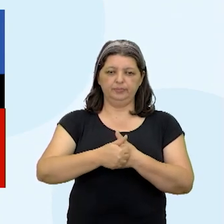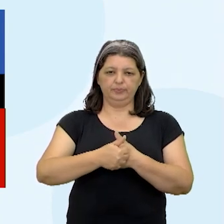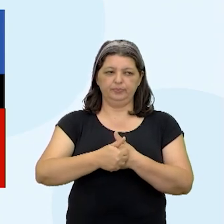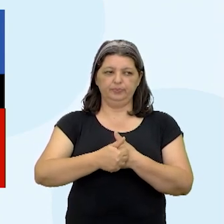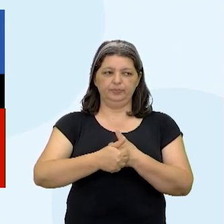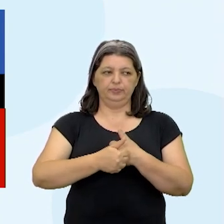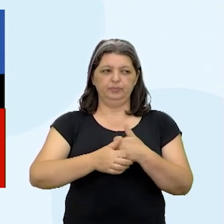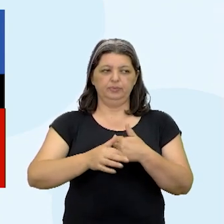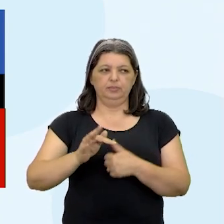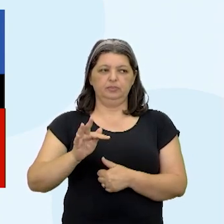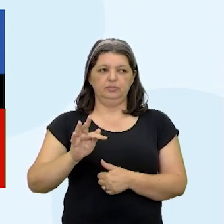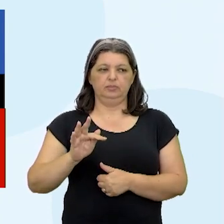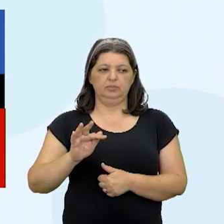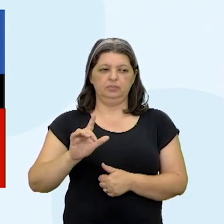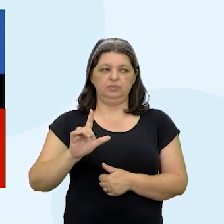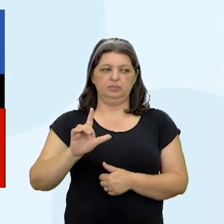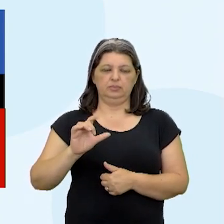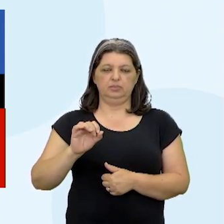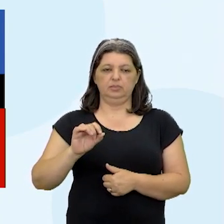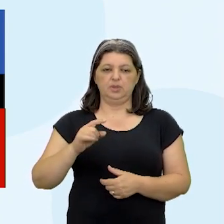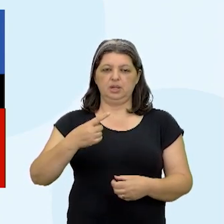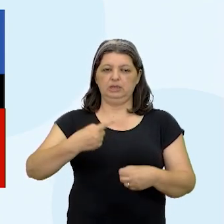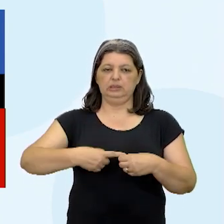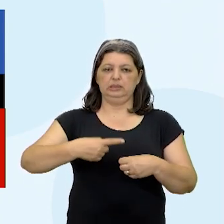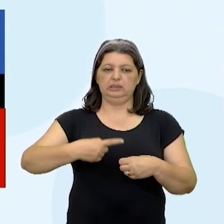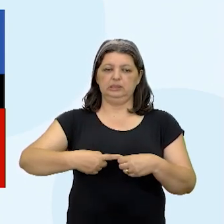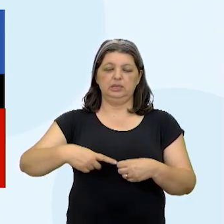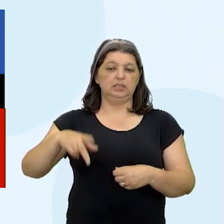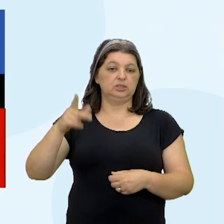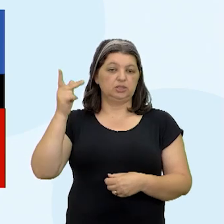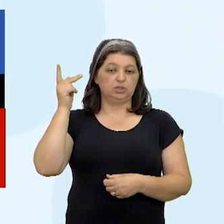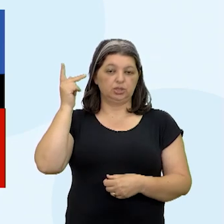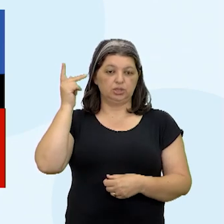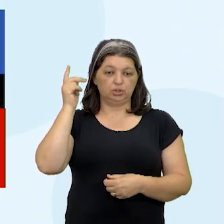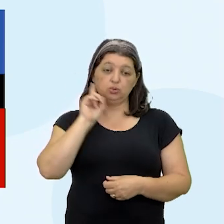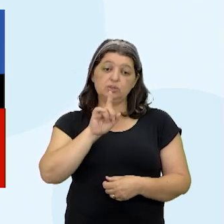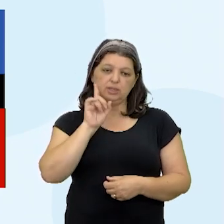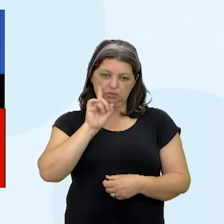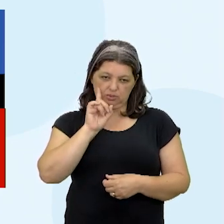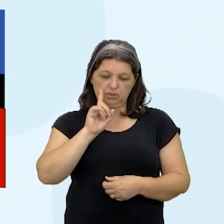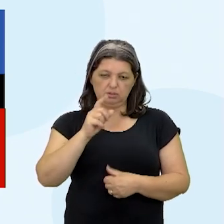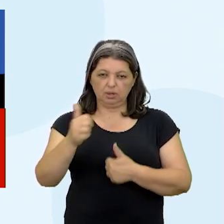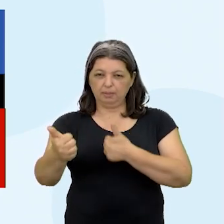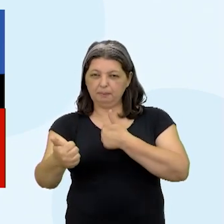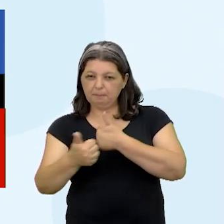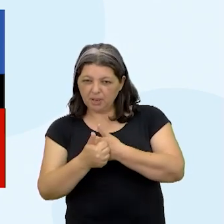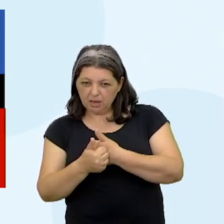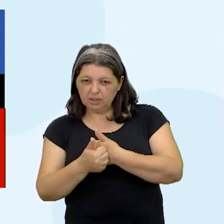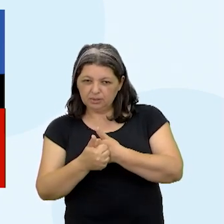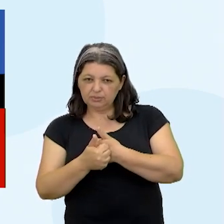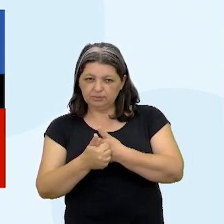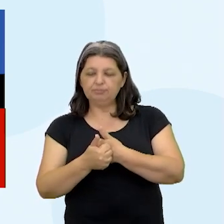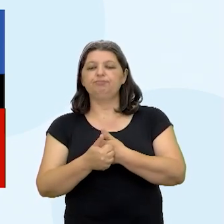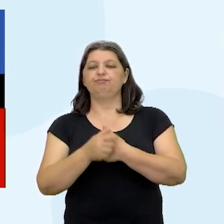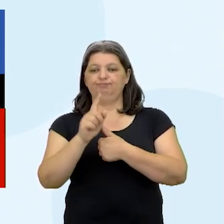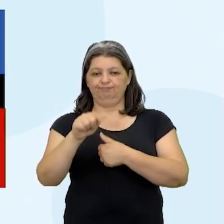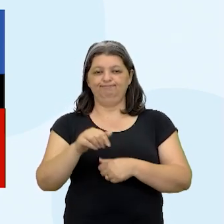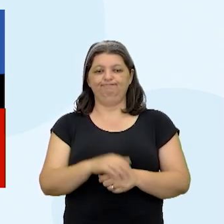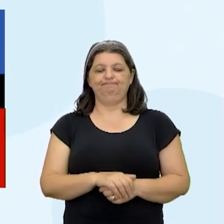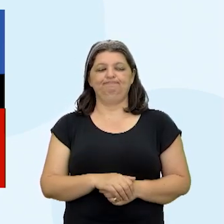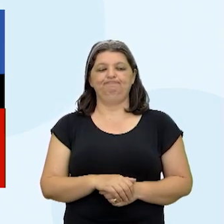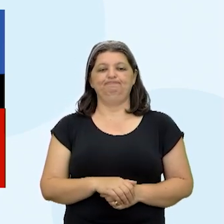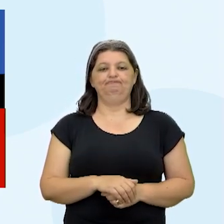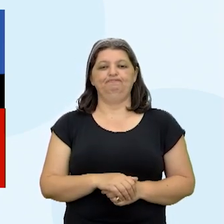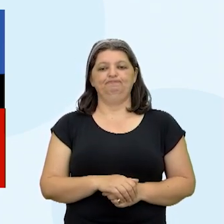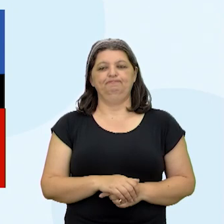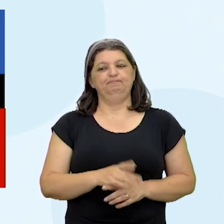implantar um país aliado da União Soviética que tá encostadinho ao Estados Unidos. Imagina a